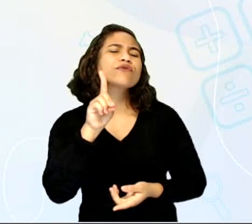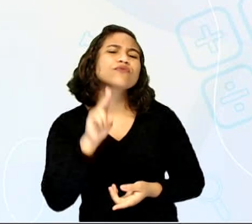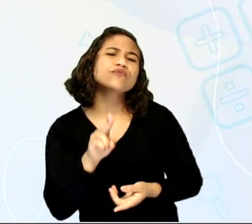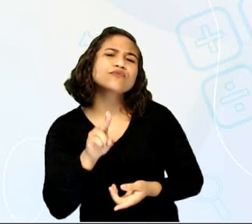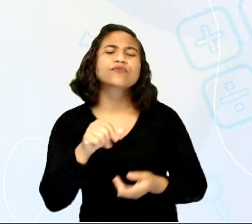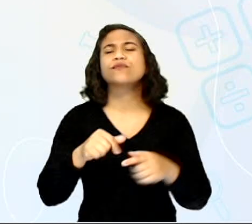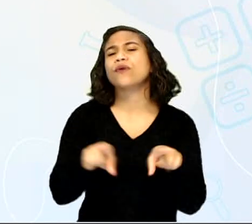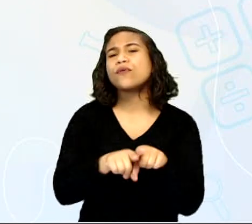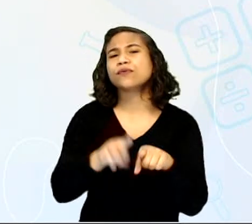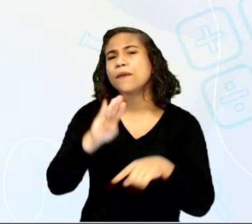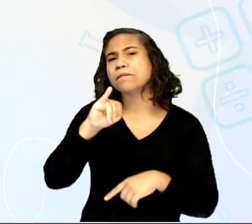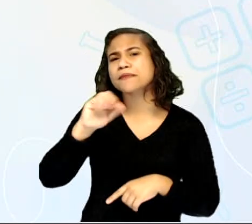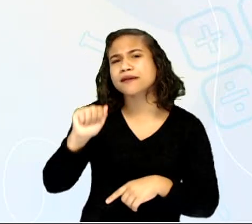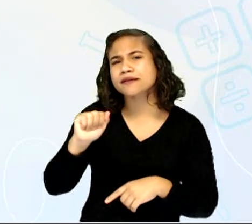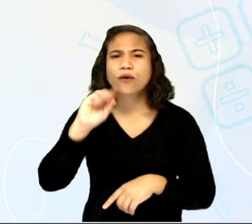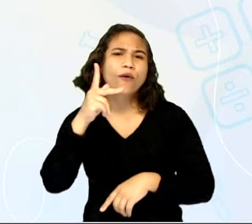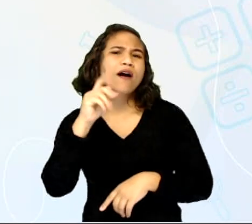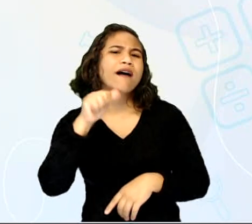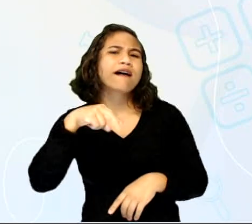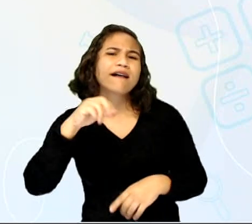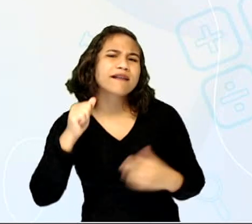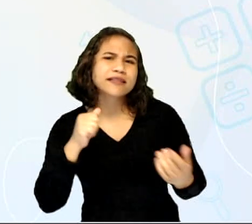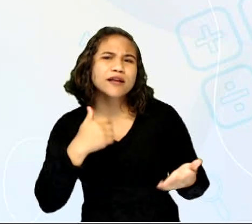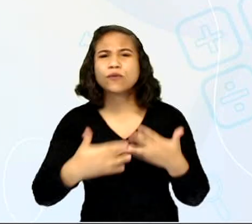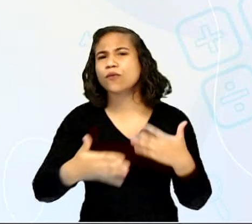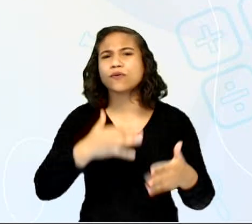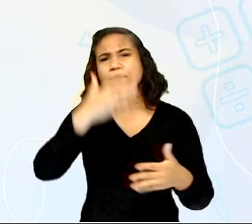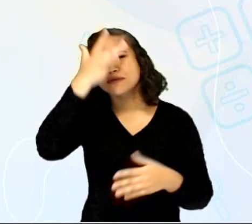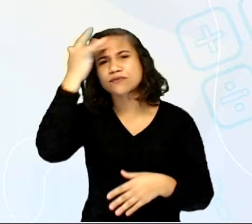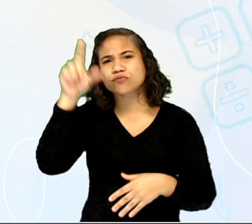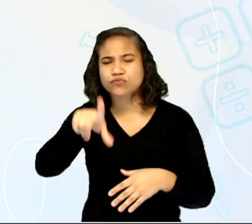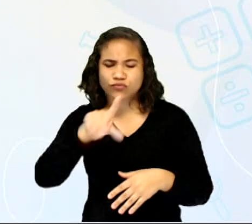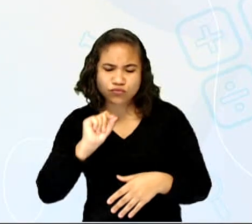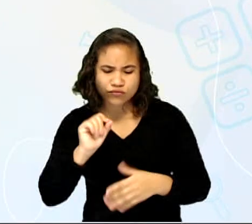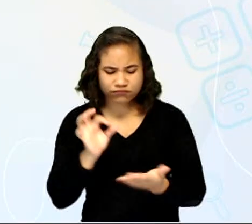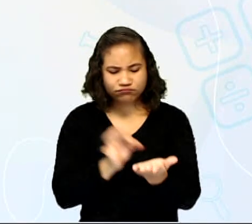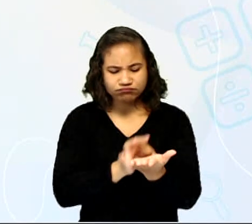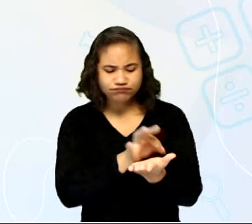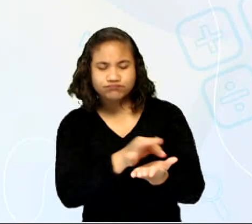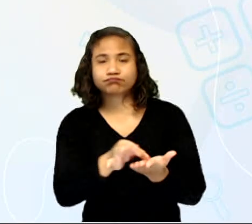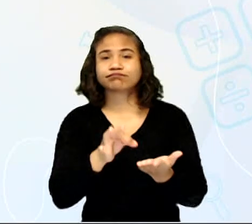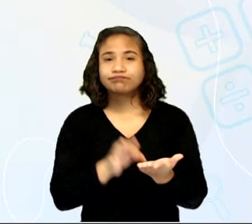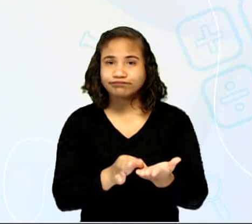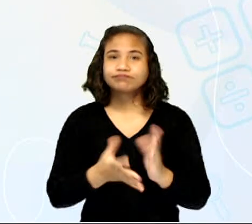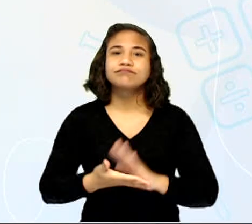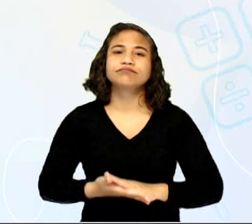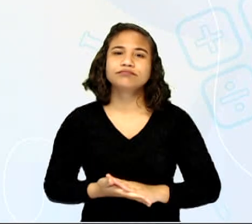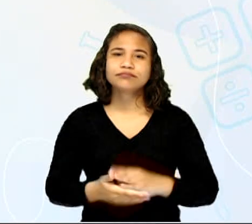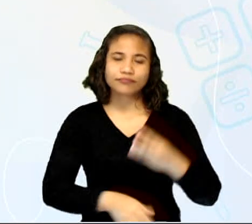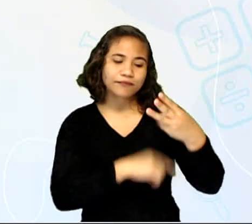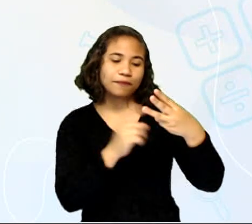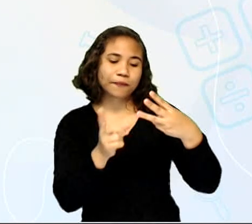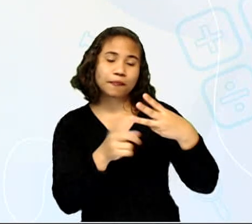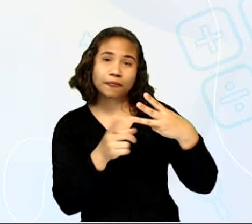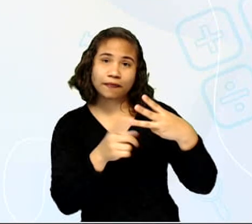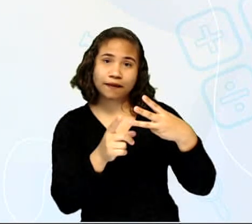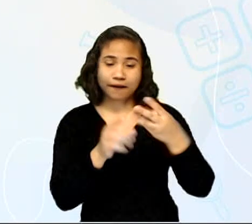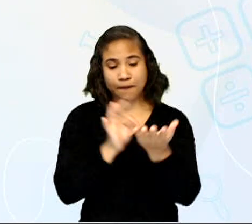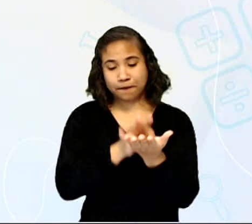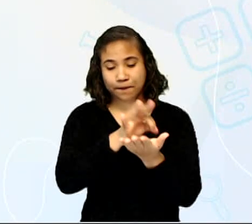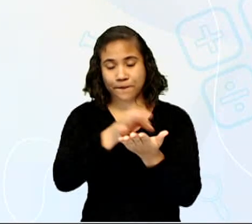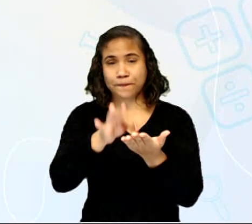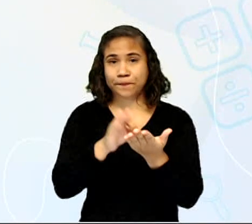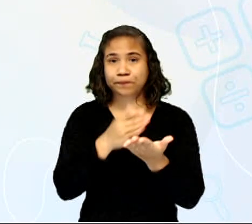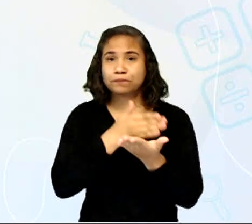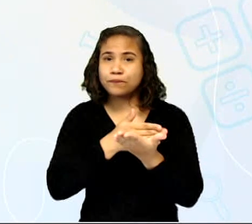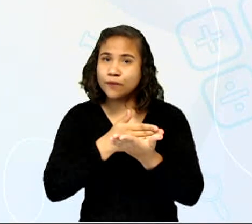a Bia. Ou jogar com a Hanna ou até com o Cauê. Você que escolhe. Posicione os botões no